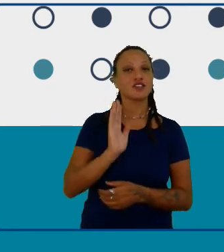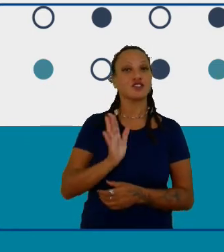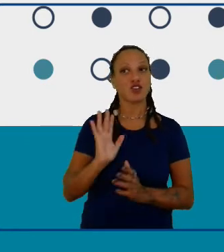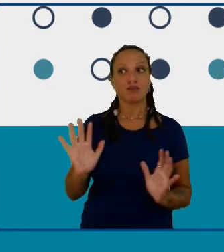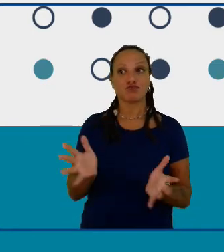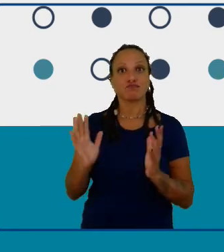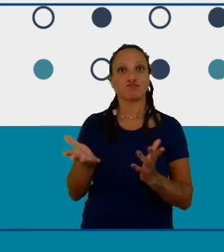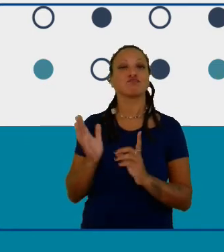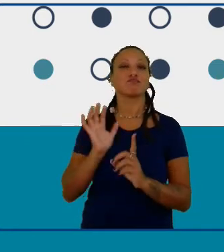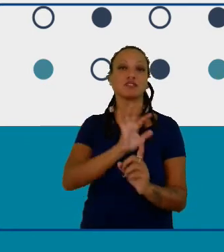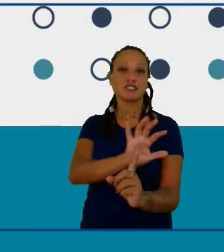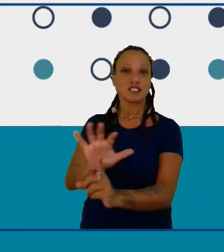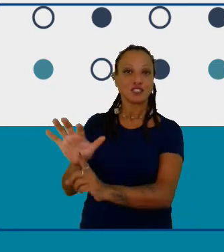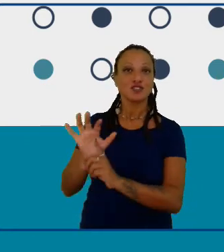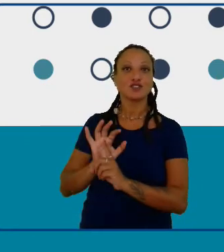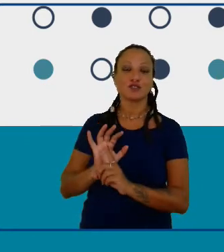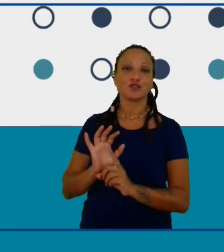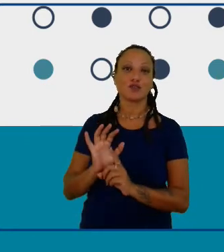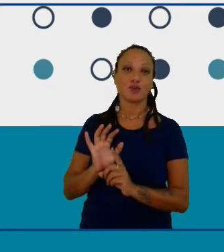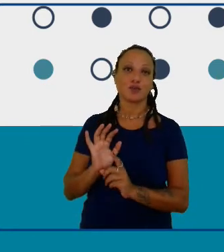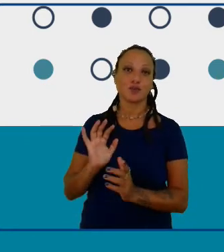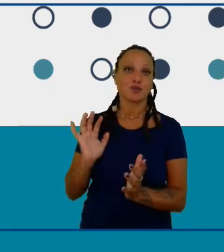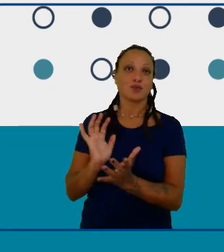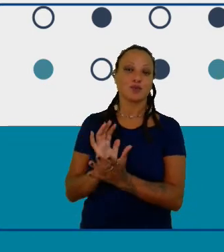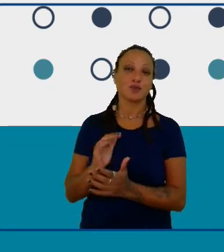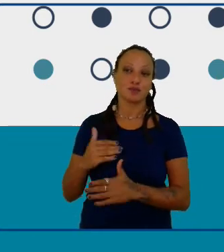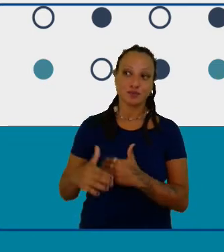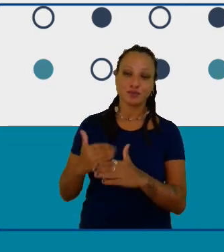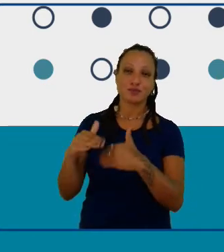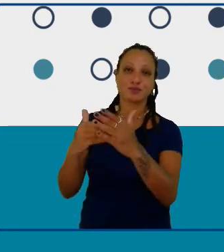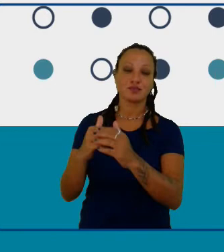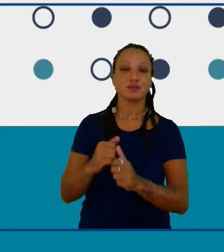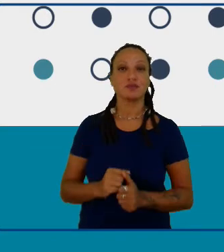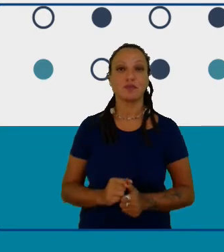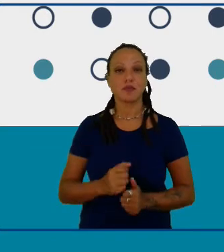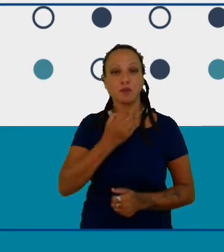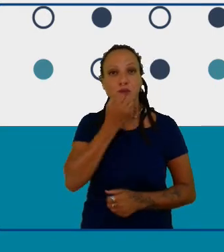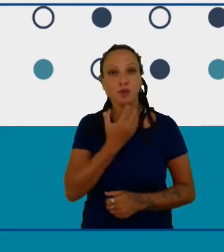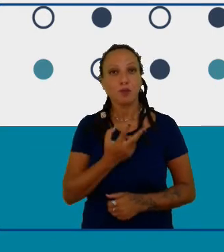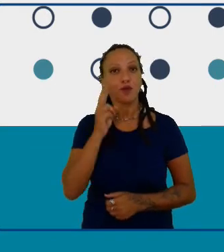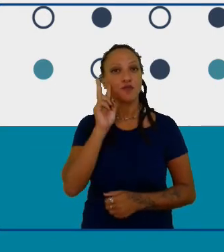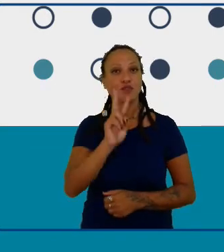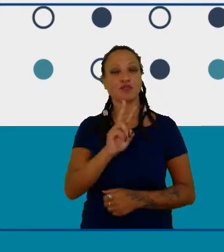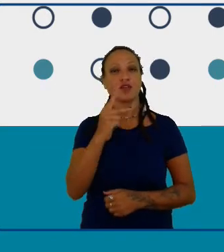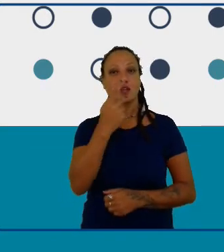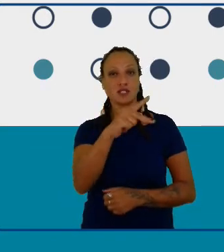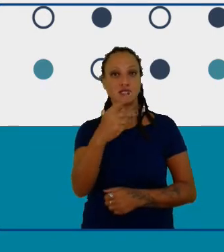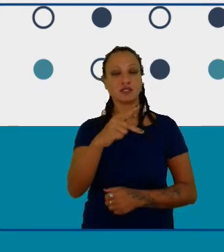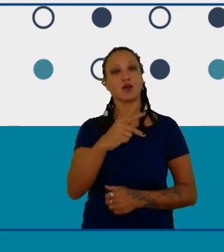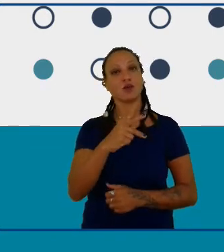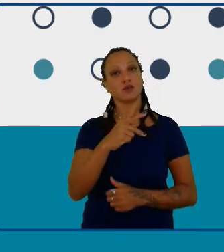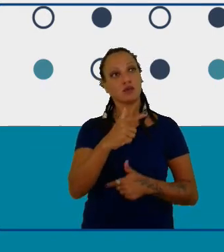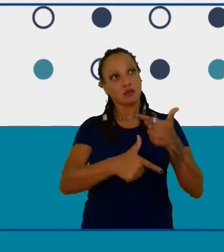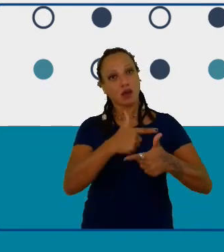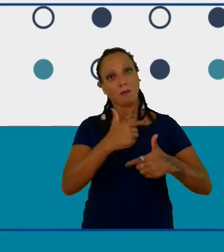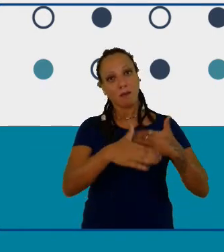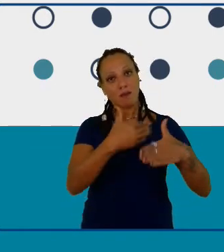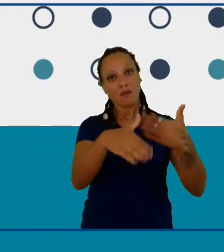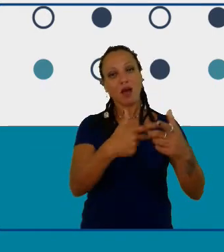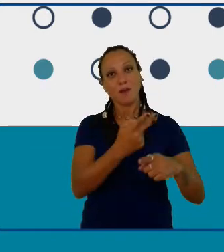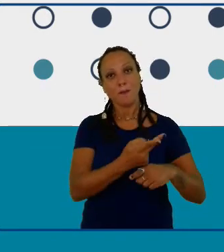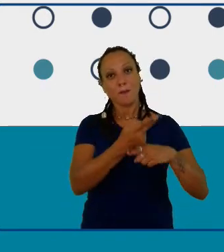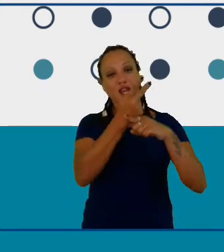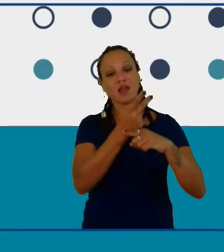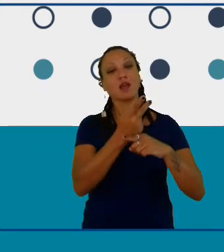que está participando conosco é muito potente ouvir como a sua iniciativa se transformou num prêmio e no futuro numa